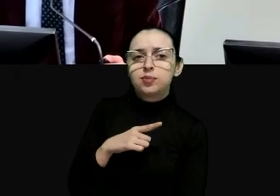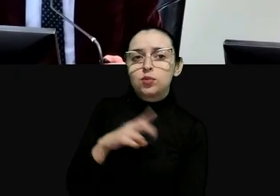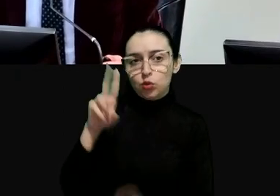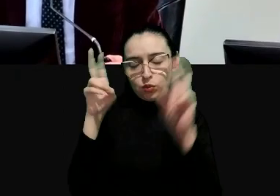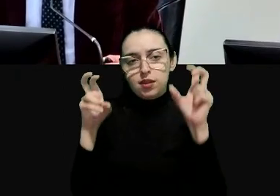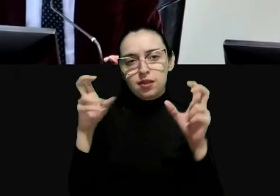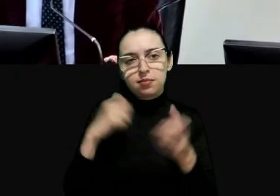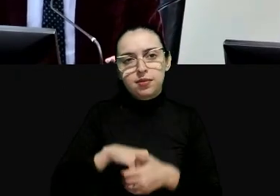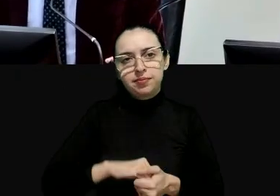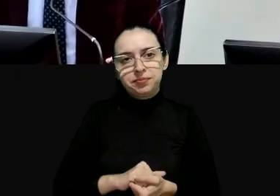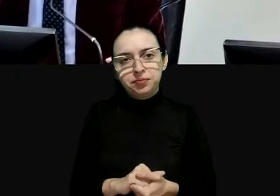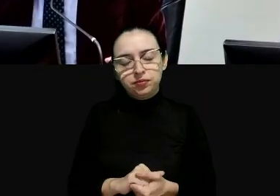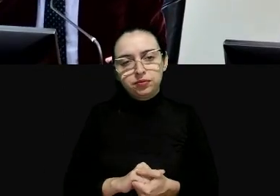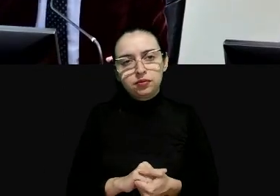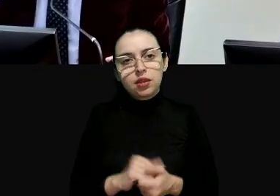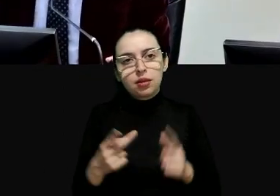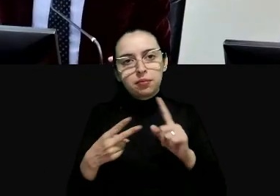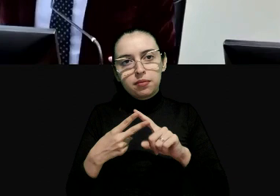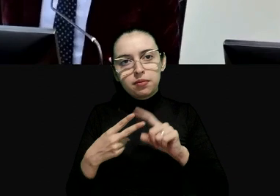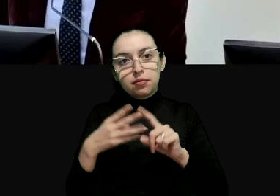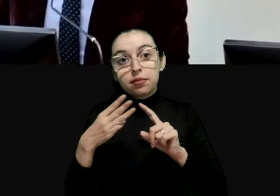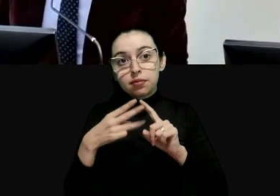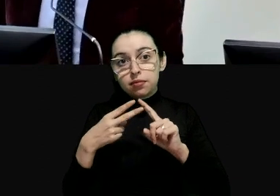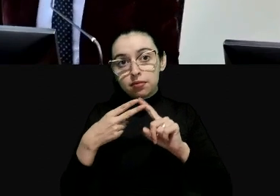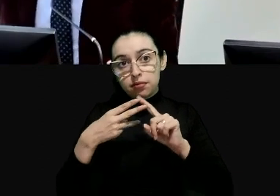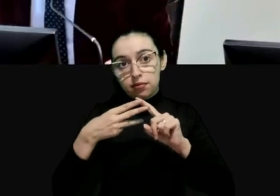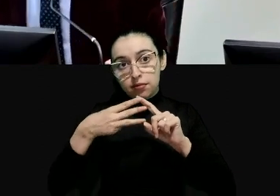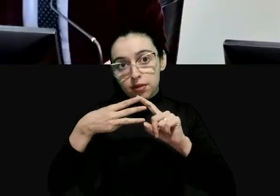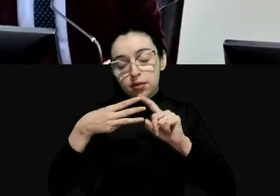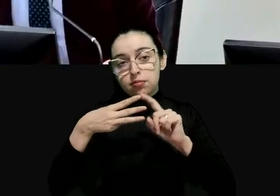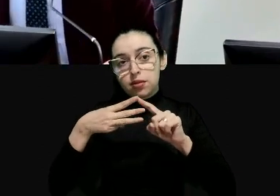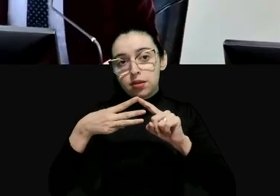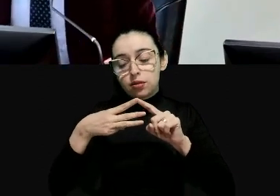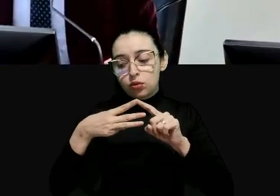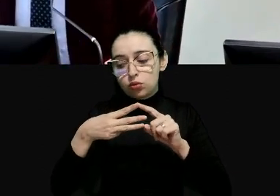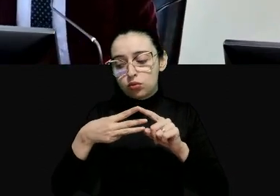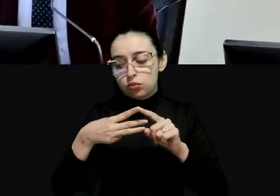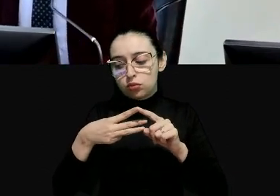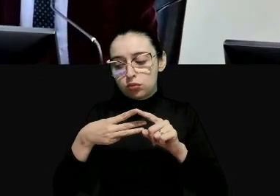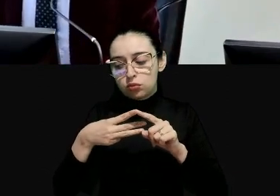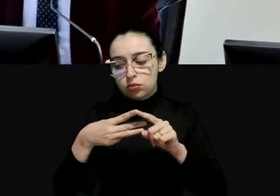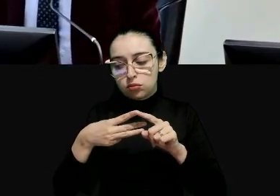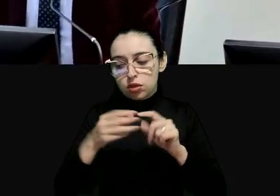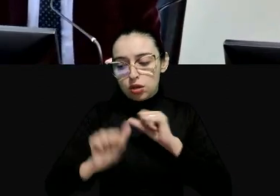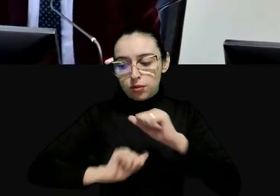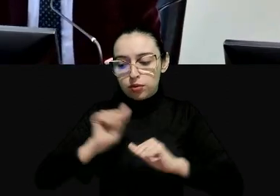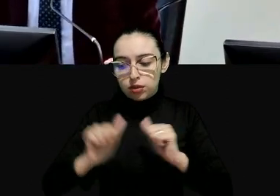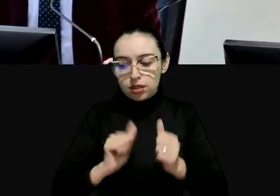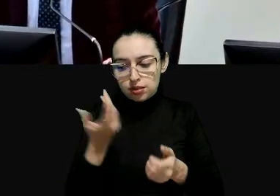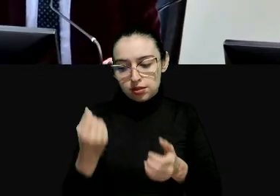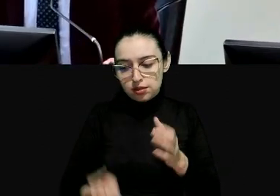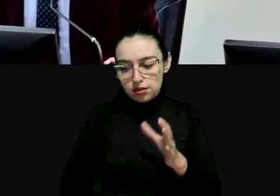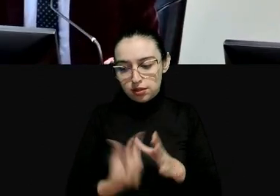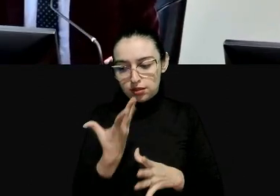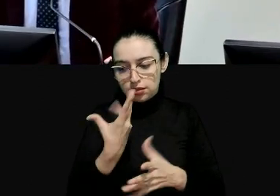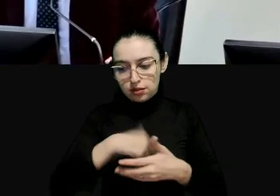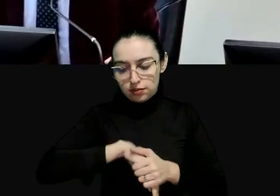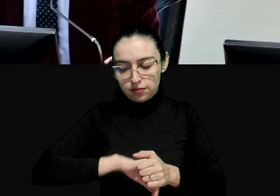constitucionalismo então vamos ao primeiro ponto é dizer que é o constitucionalismo transformador